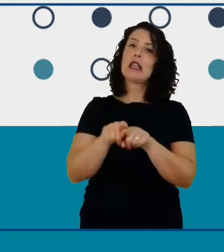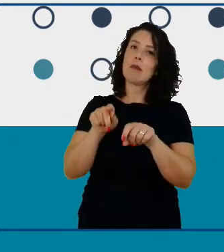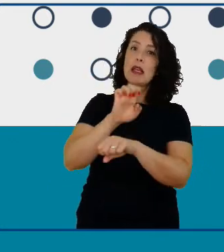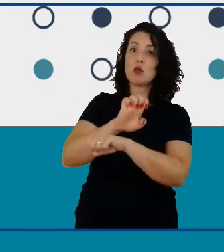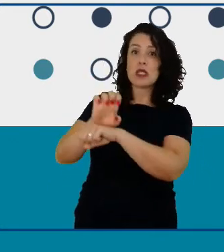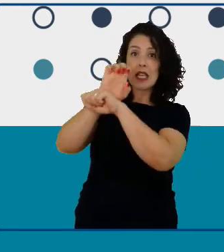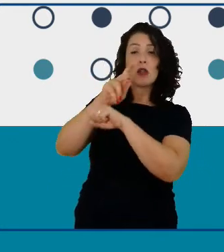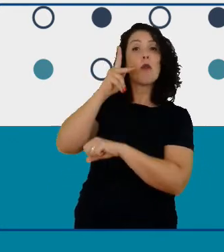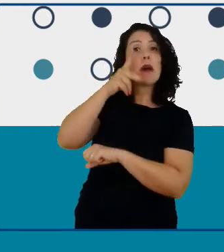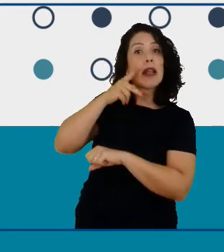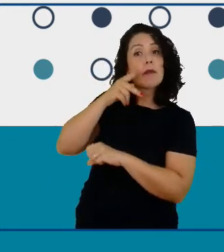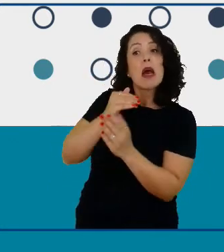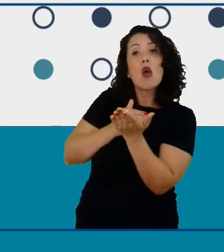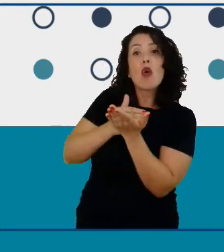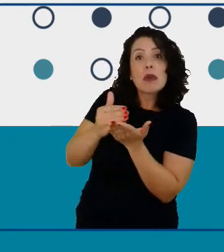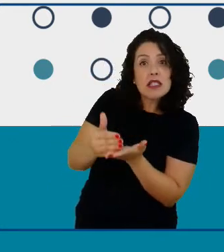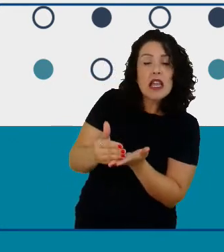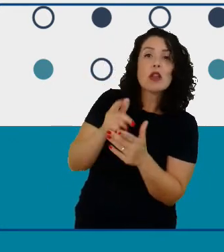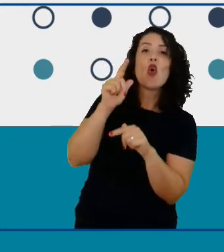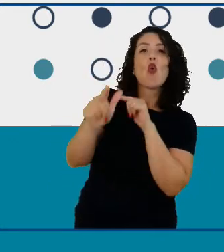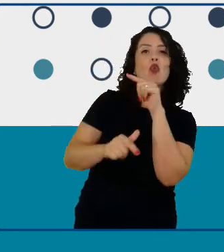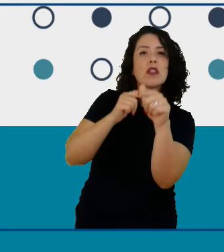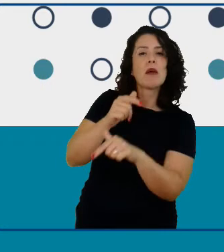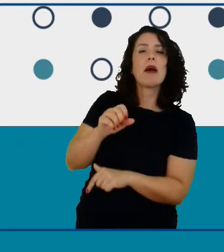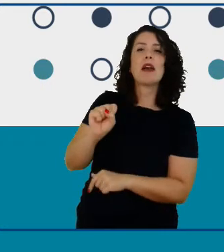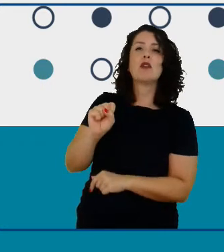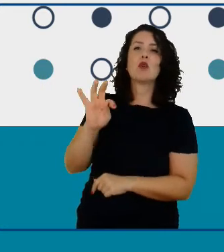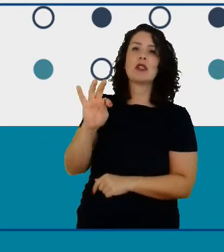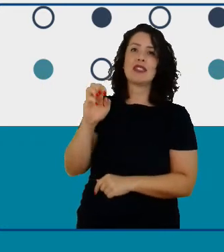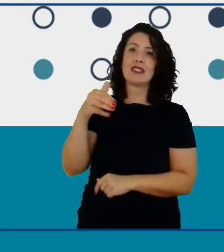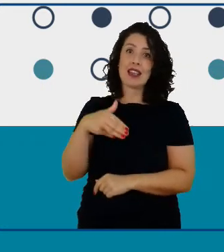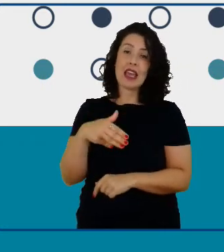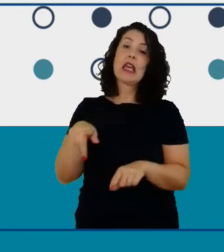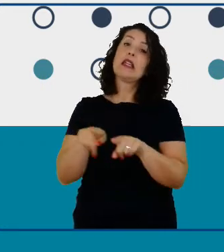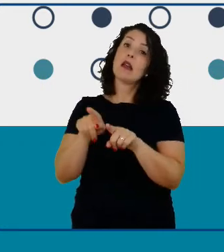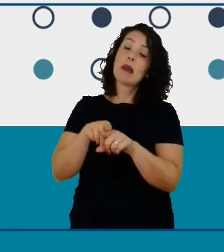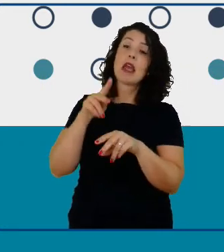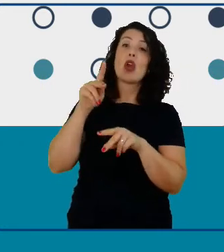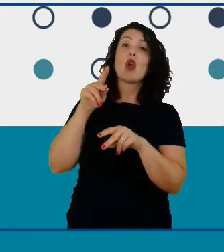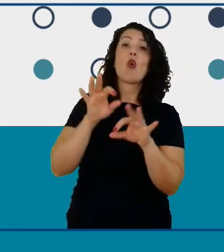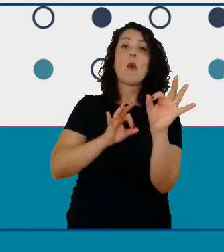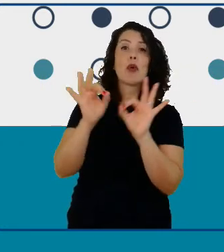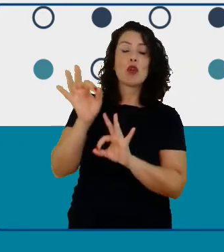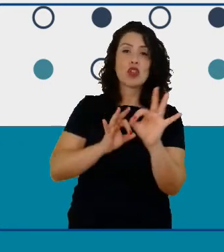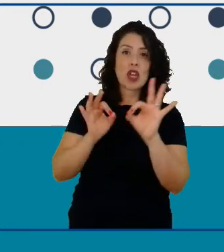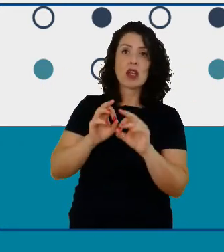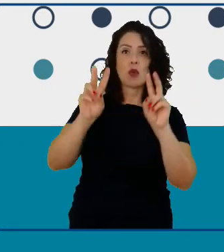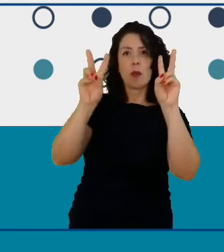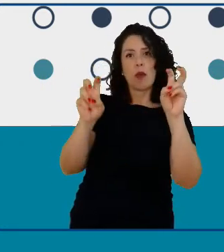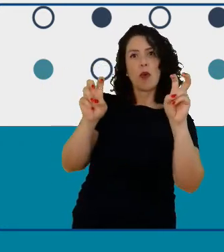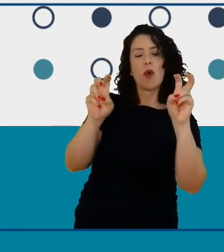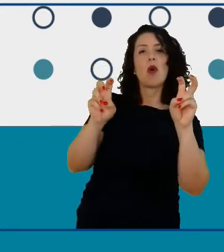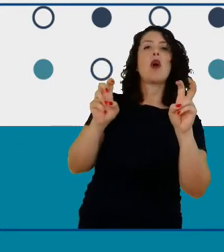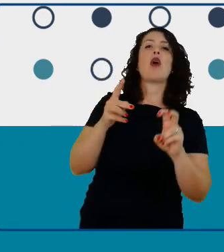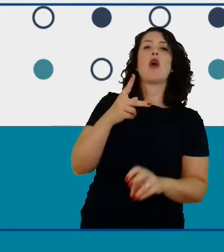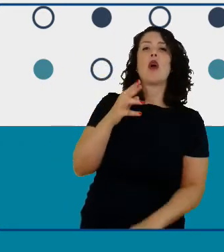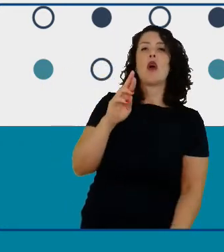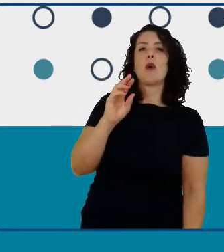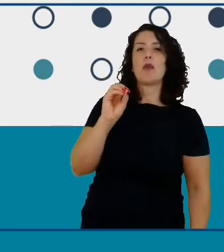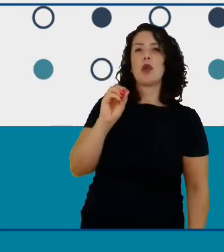um trabalho STEM junto ao projeto Programe-se para meninas e ciência e tecnologia